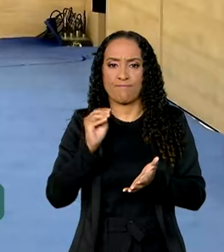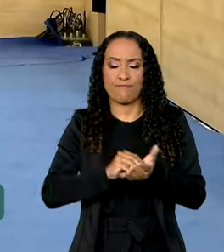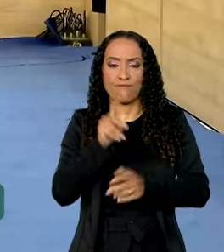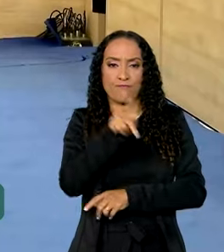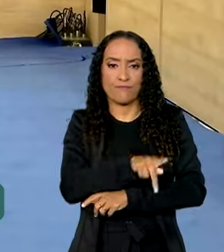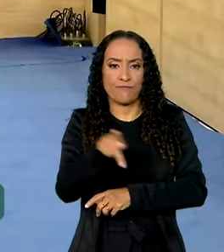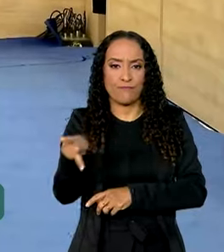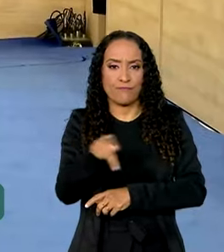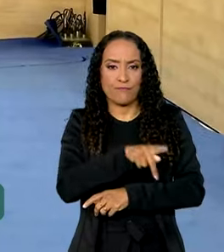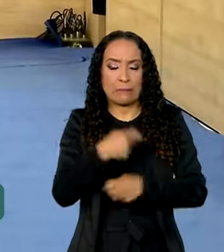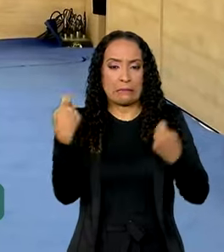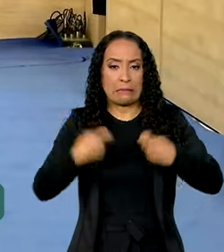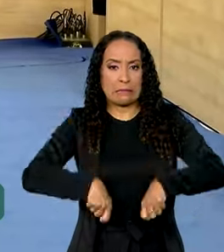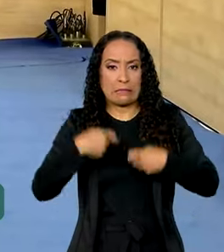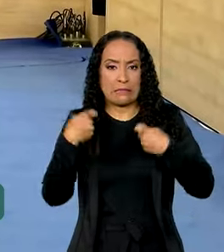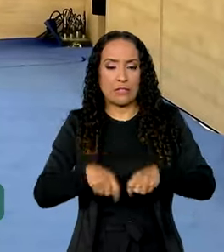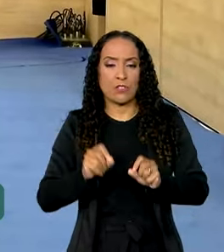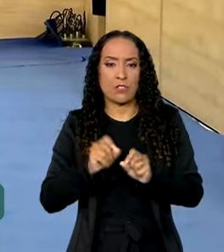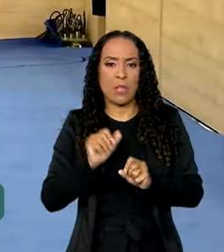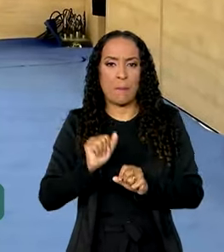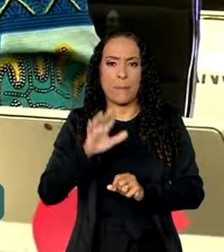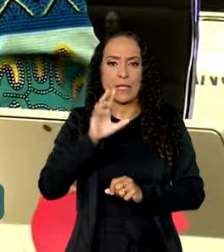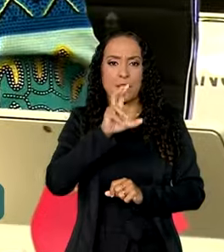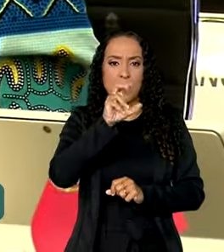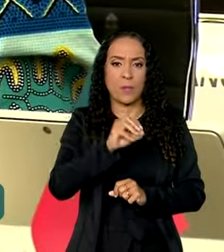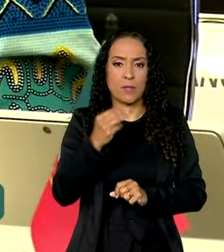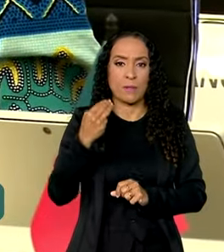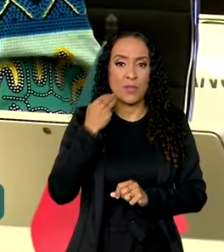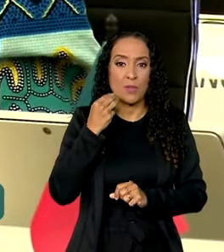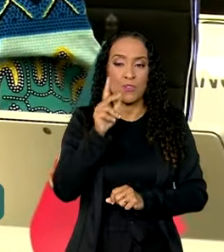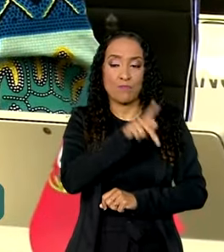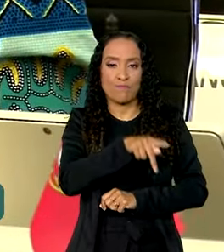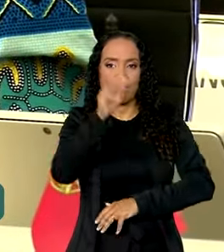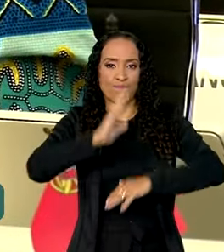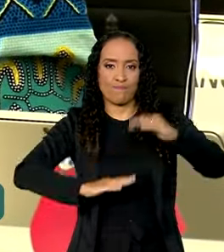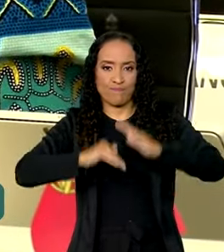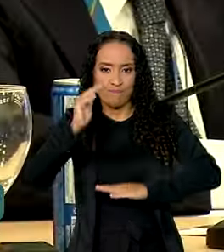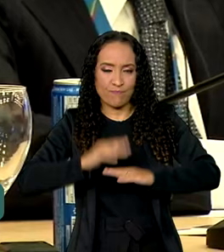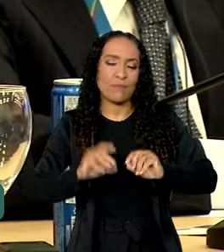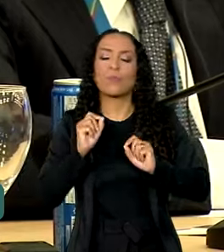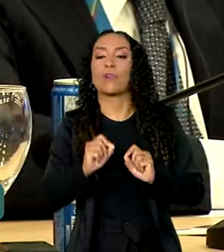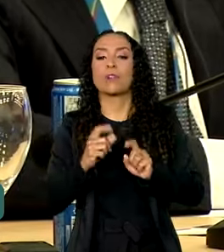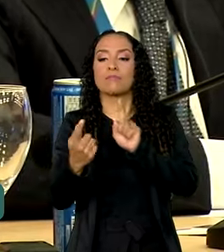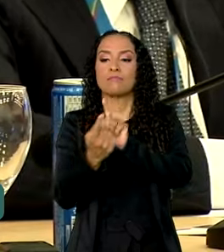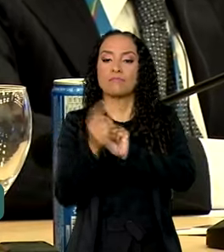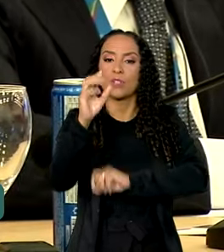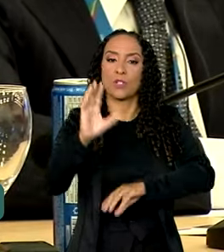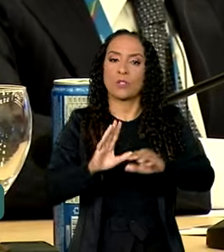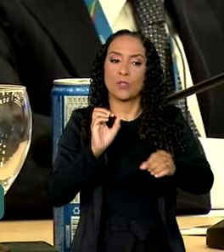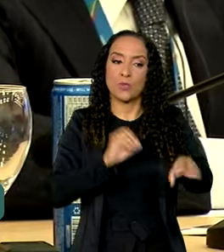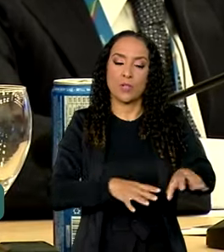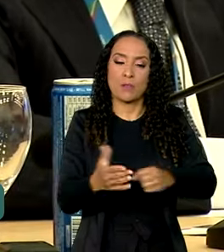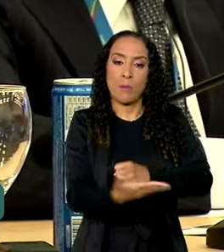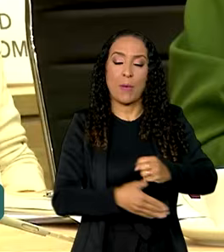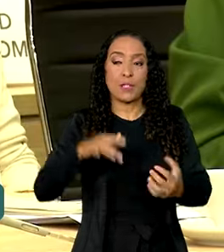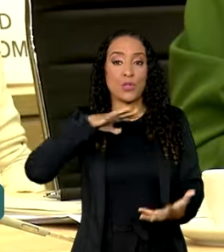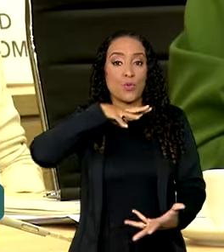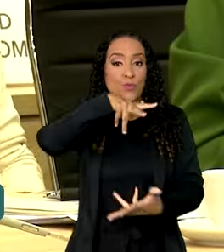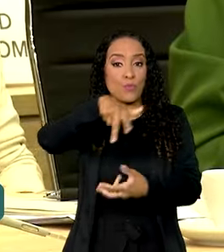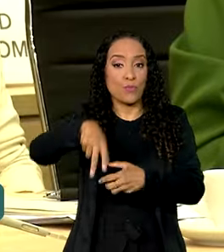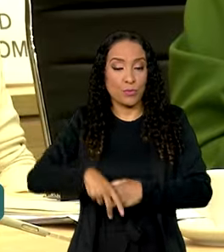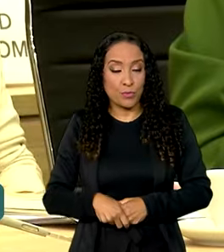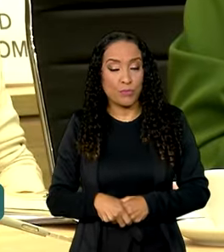professores com a necessidade de mais de 50 milhões de profissionais para atender a educação básica em todo o mundo.